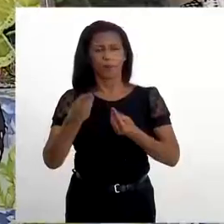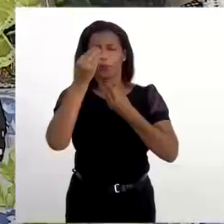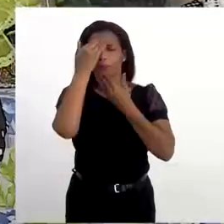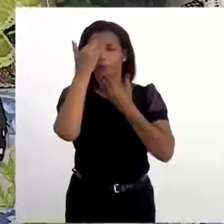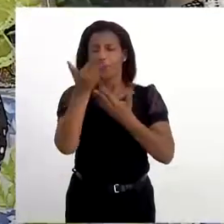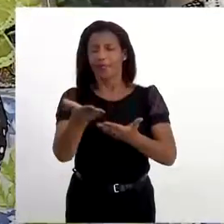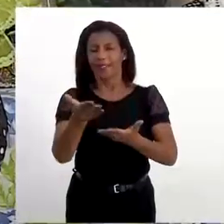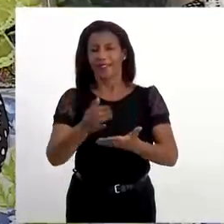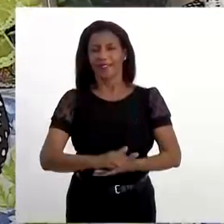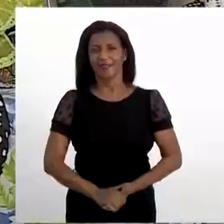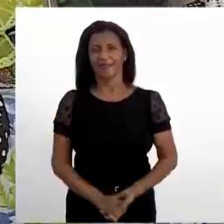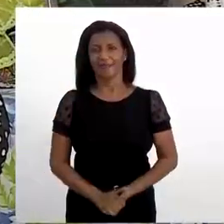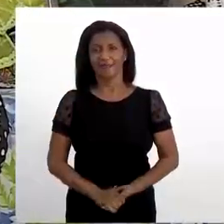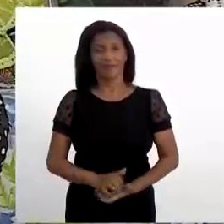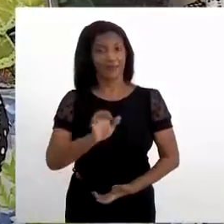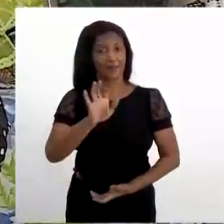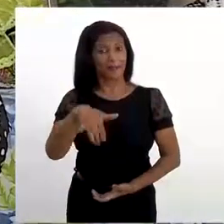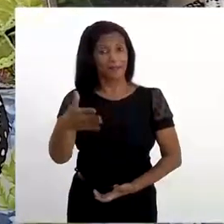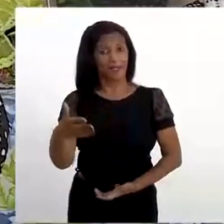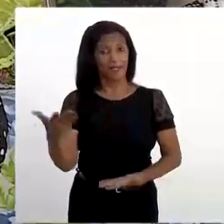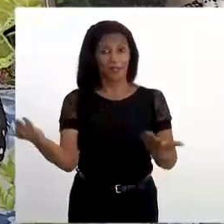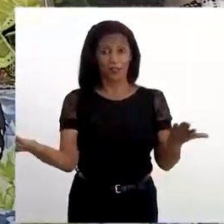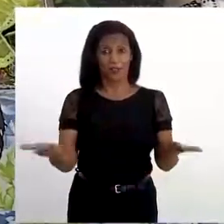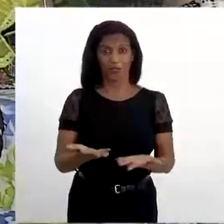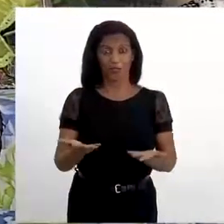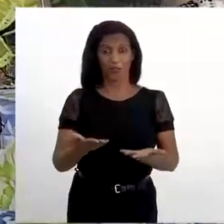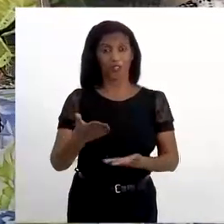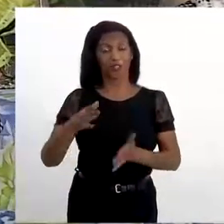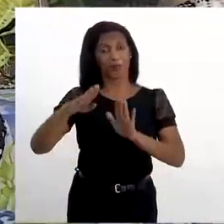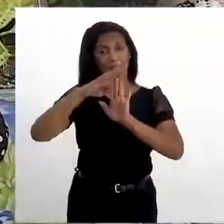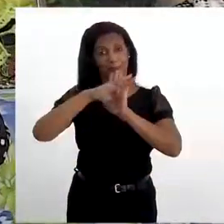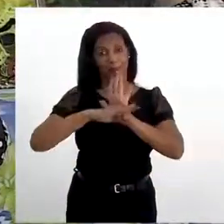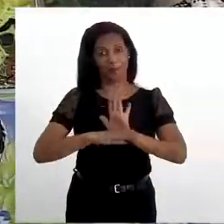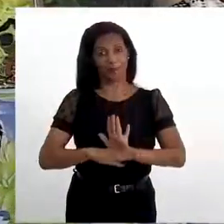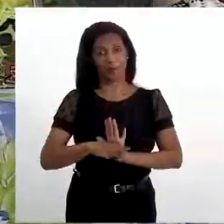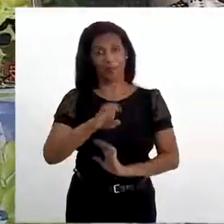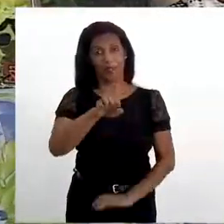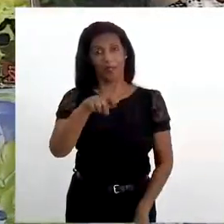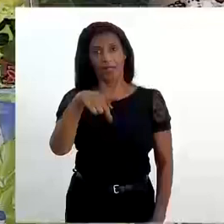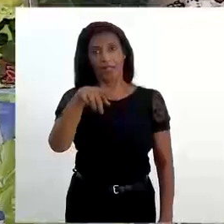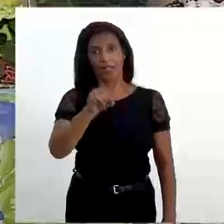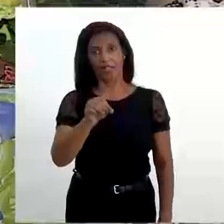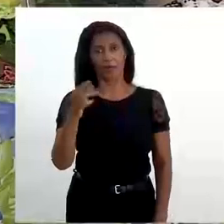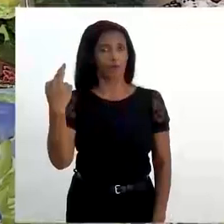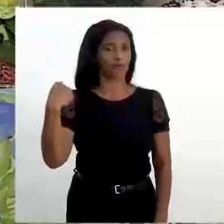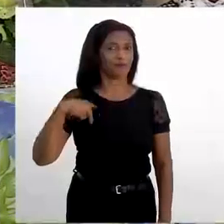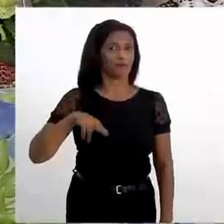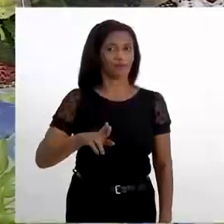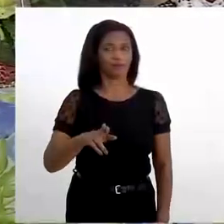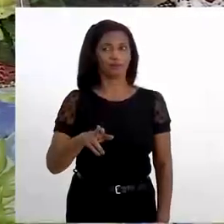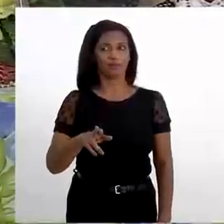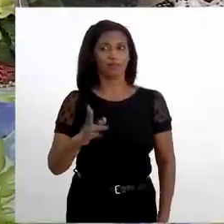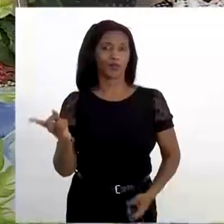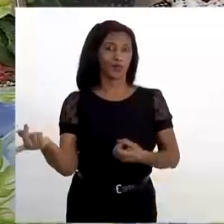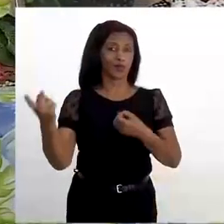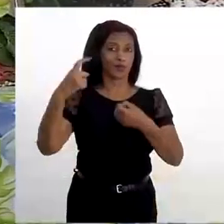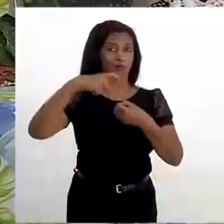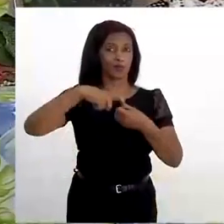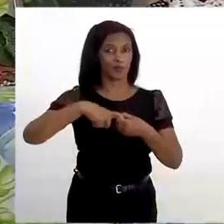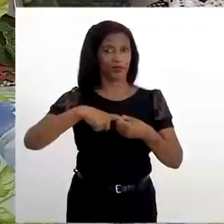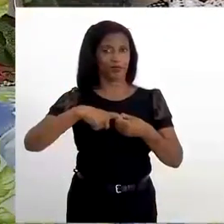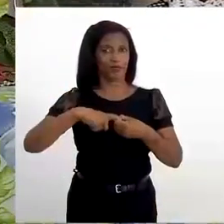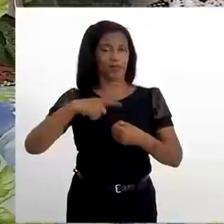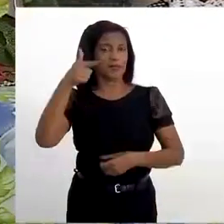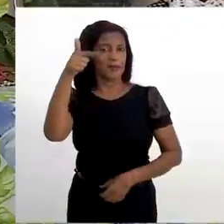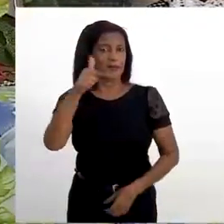sólida. E muito obrigada. Bem. Nós tivemos aqui mais um programa da Expo Religião.